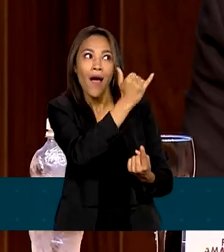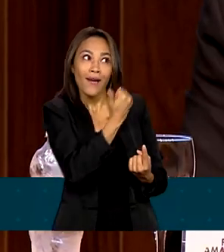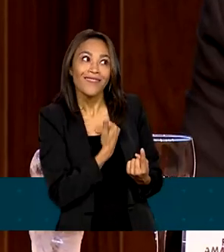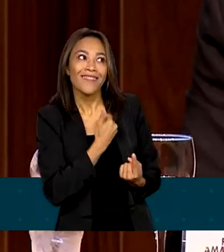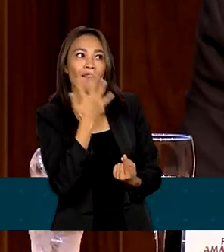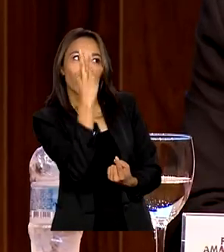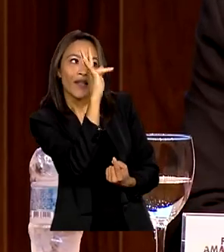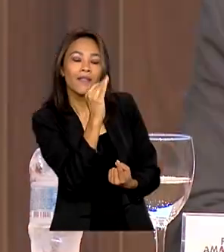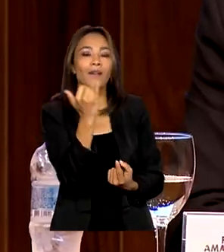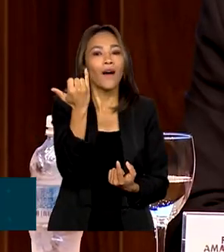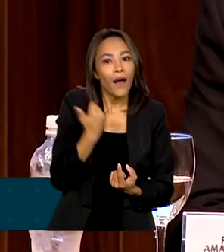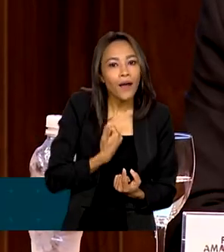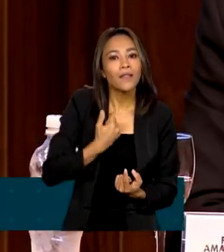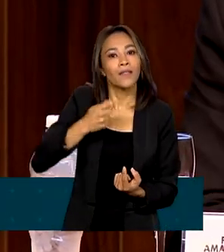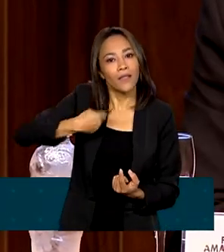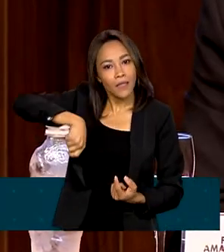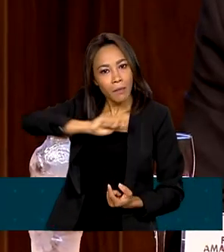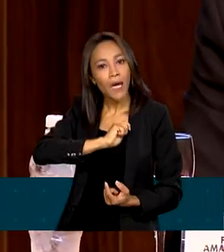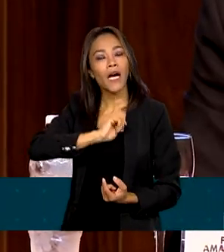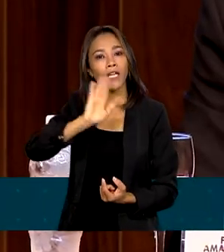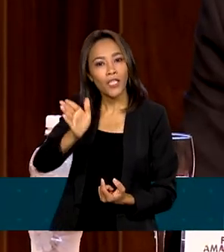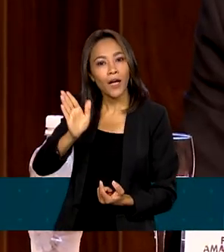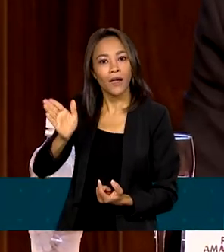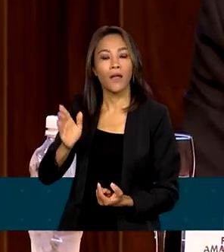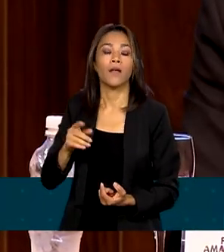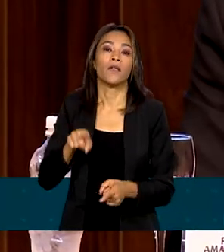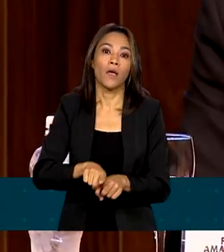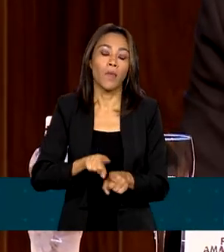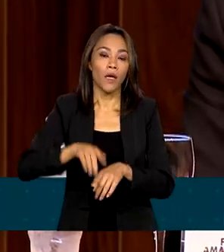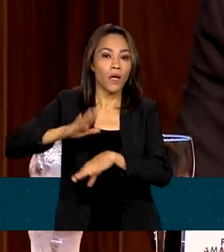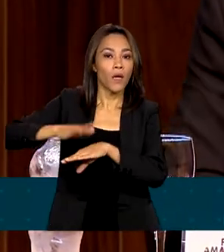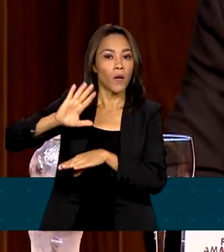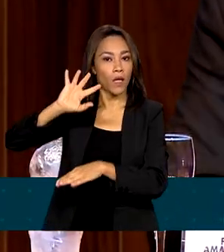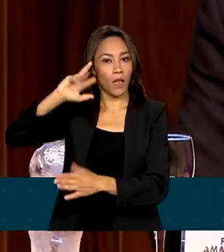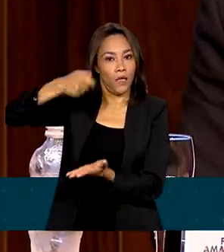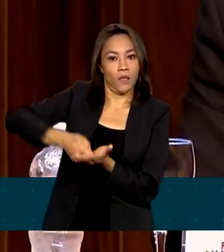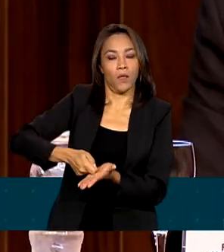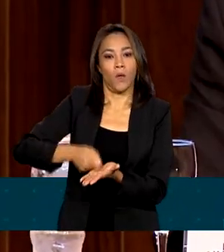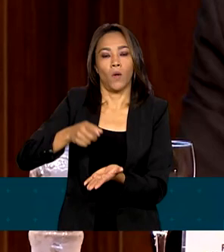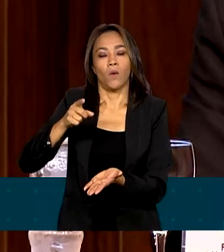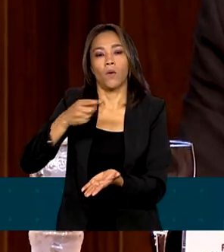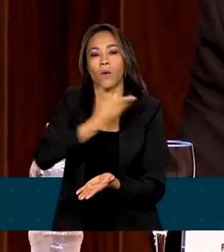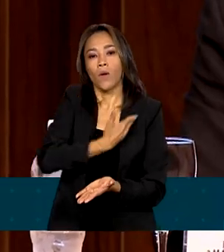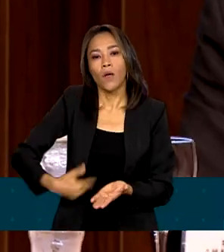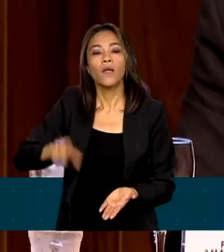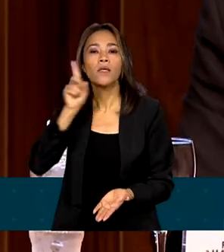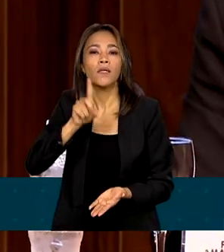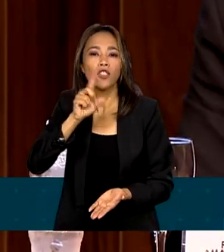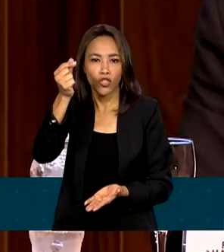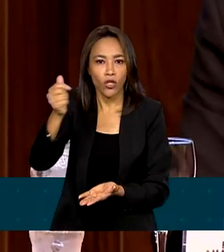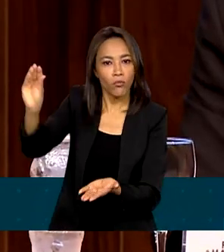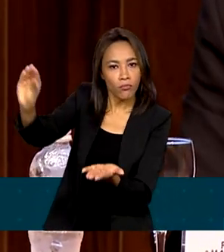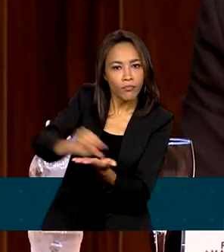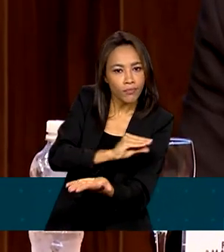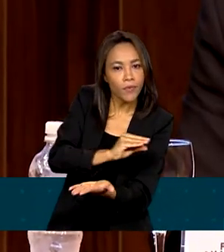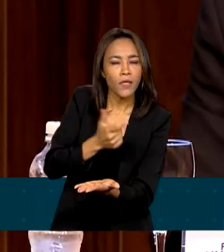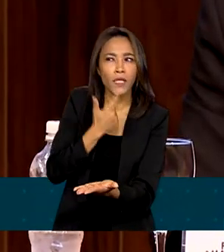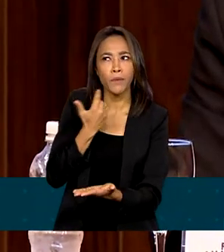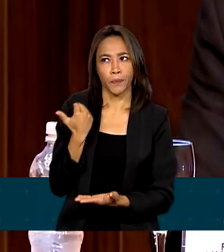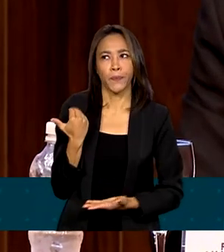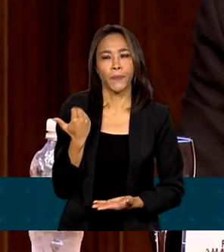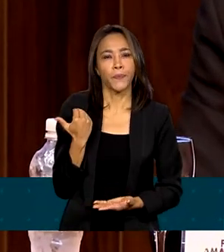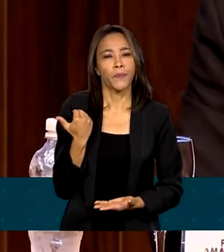sinalização da Espanha, uma decisão do governo americano de também fazer aporte de recursos e, recentemente,